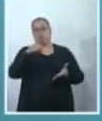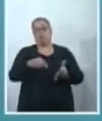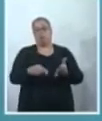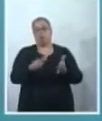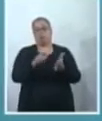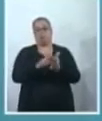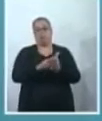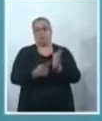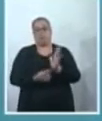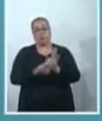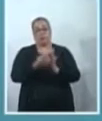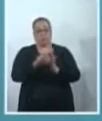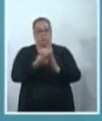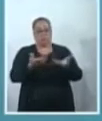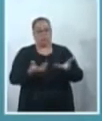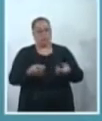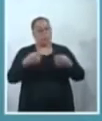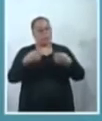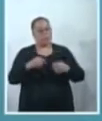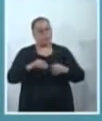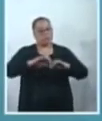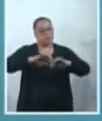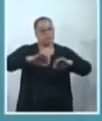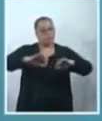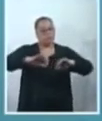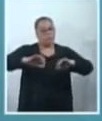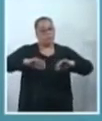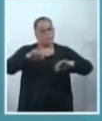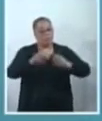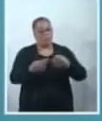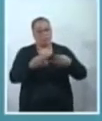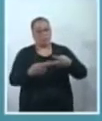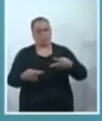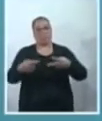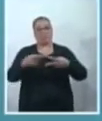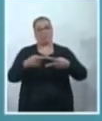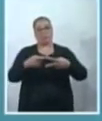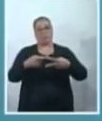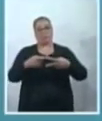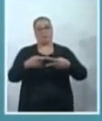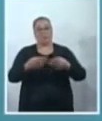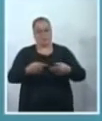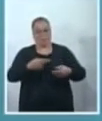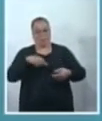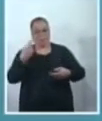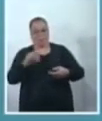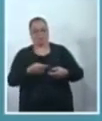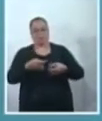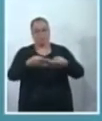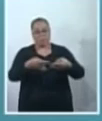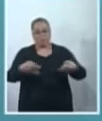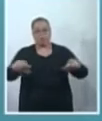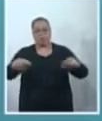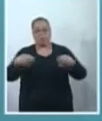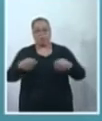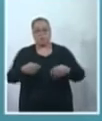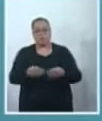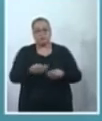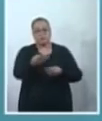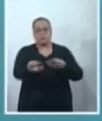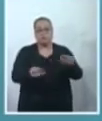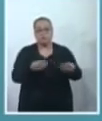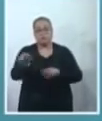orçamentária. Então, já queremos reservar esse recurso. E para nós, absorvente, tem que ser distribuído em muitas frentes. Na